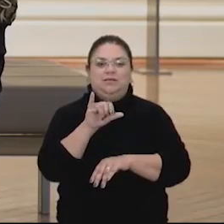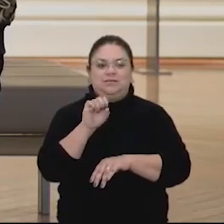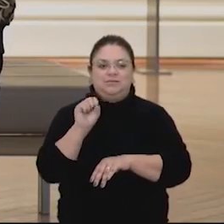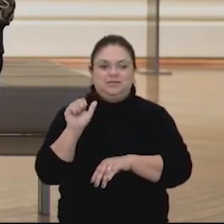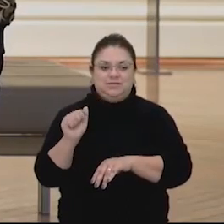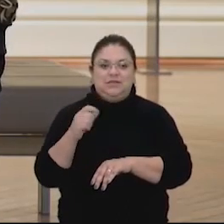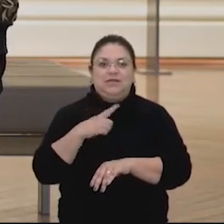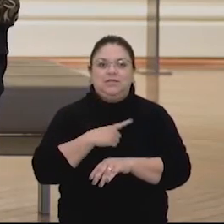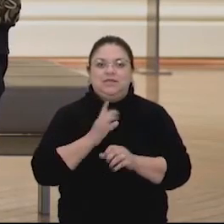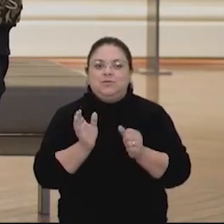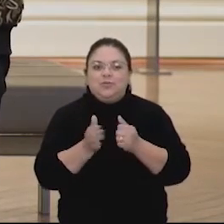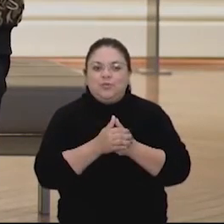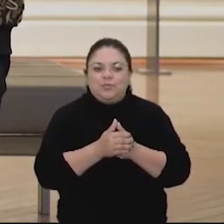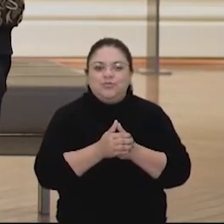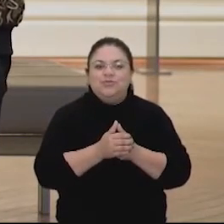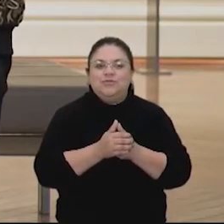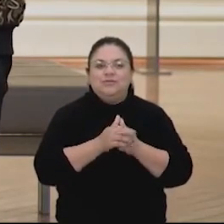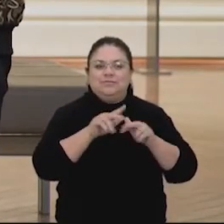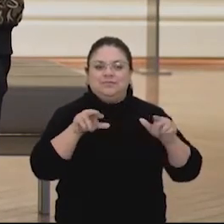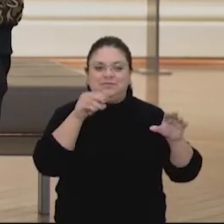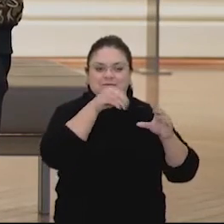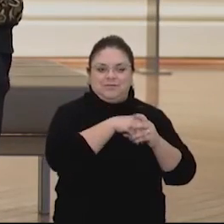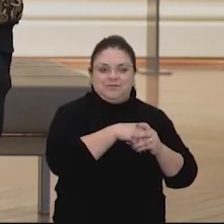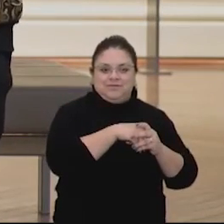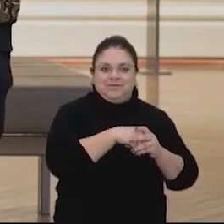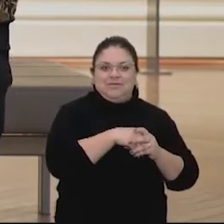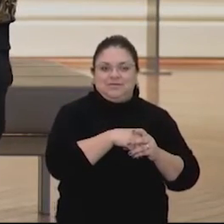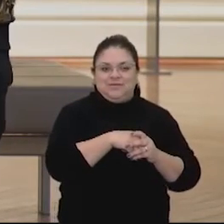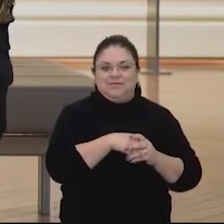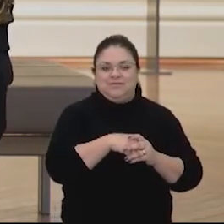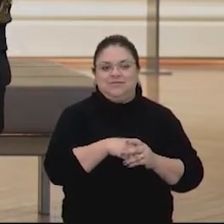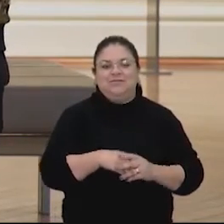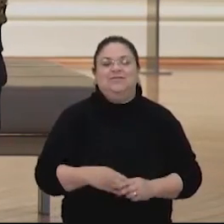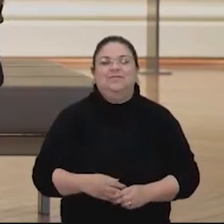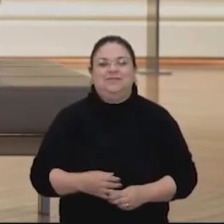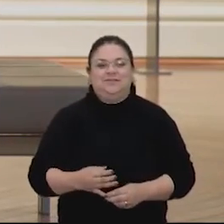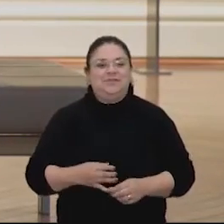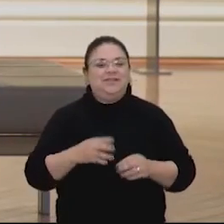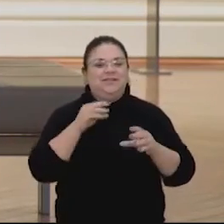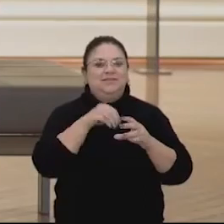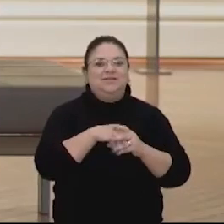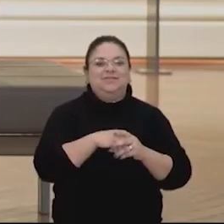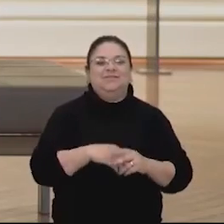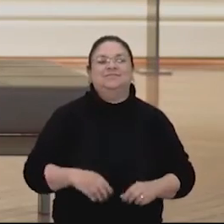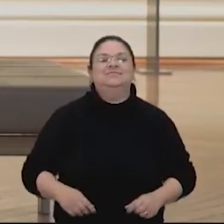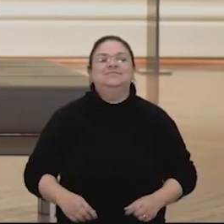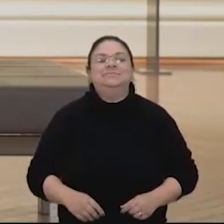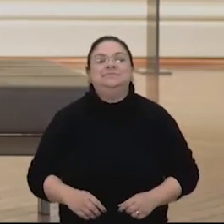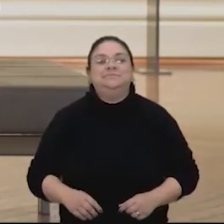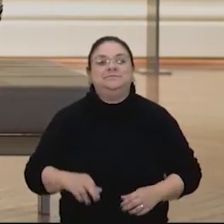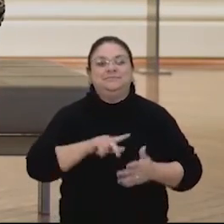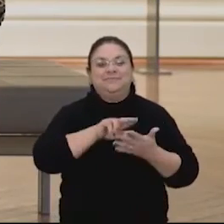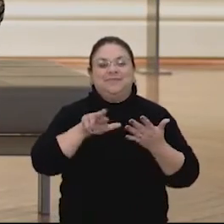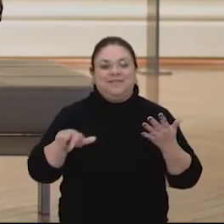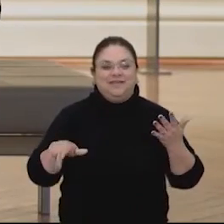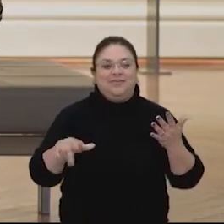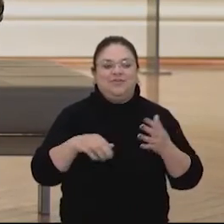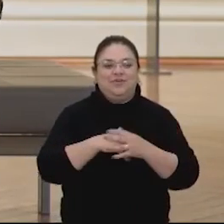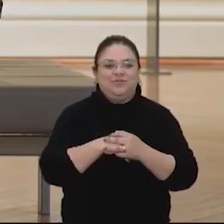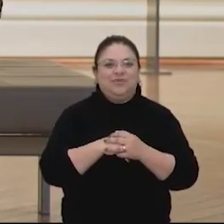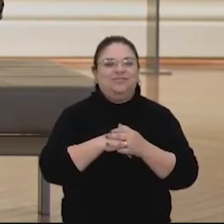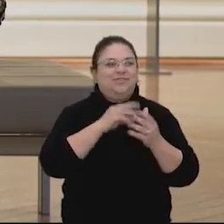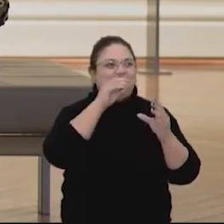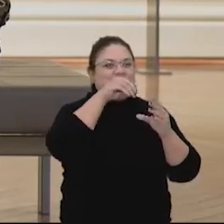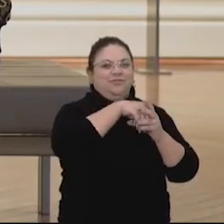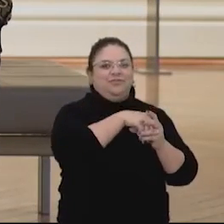Você vai ver até um filme sobre isso, que é o Código da Vinci. Vale a pena assistir, porque por ser uma aventura legal, é